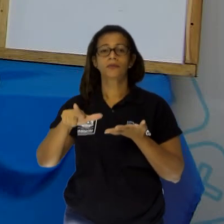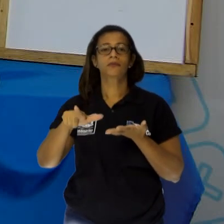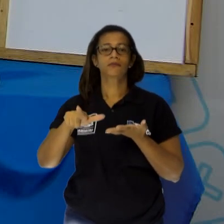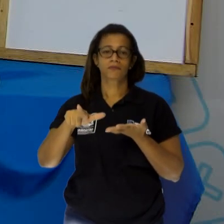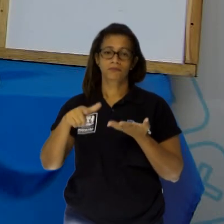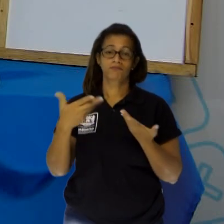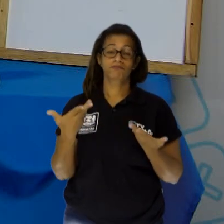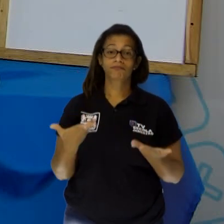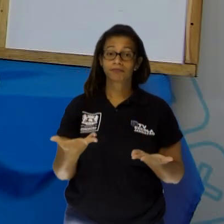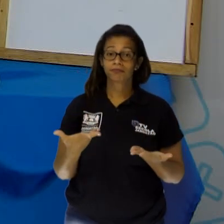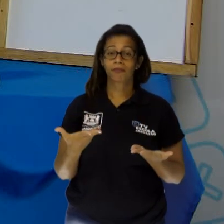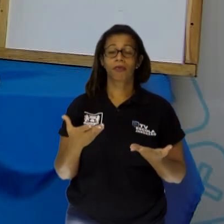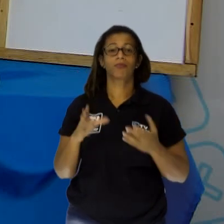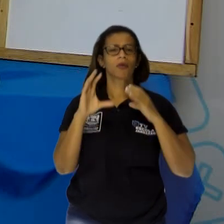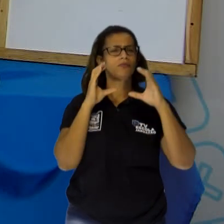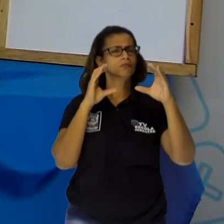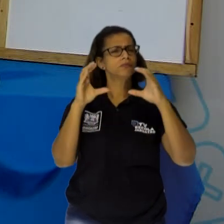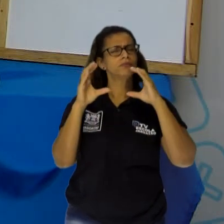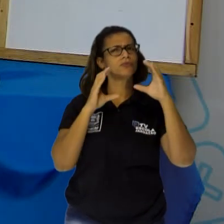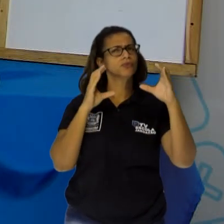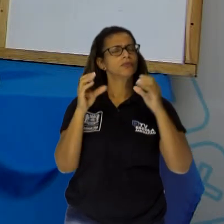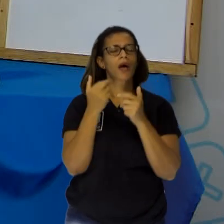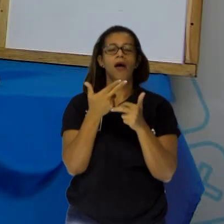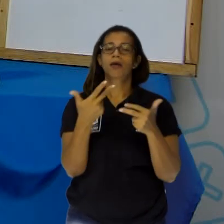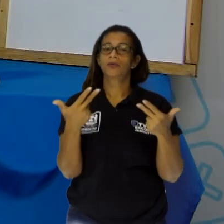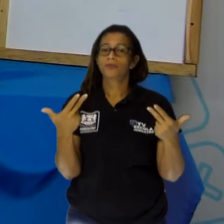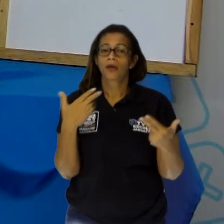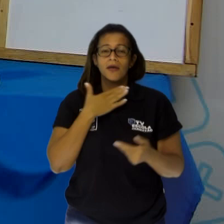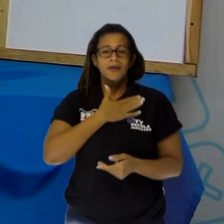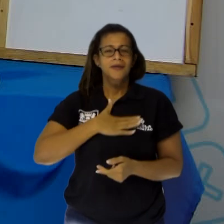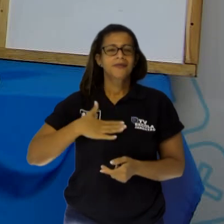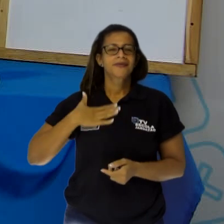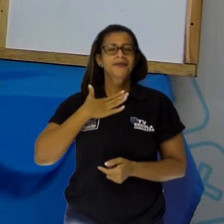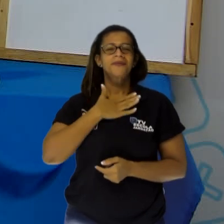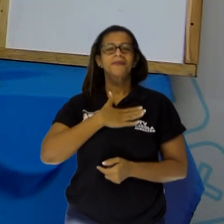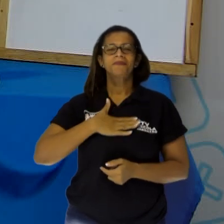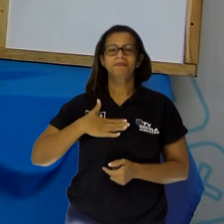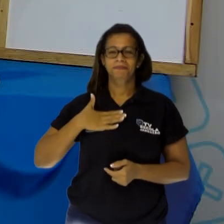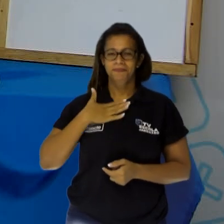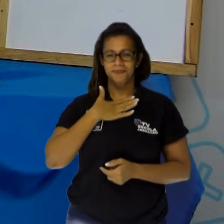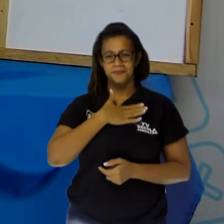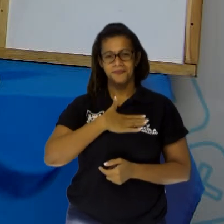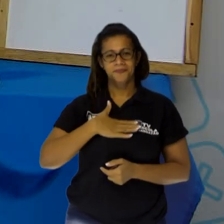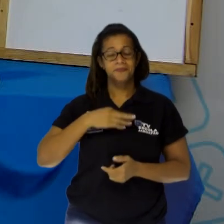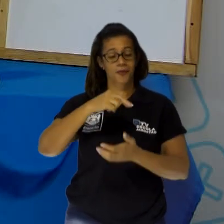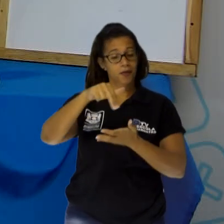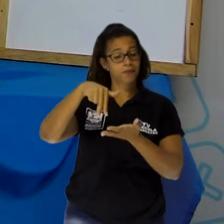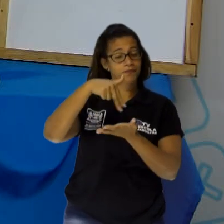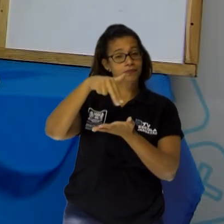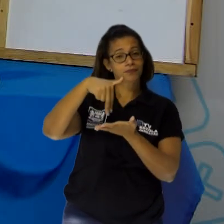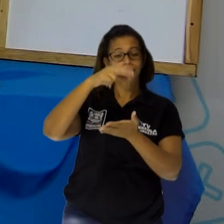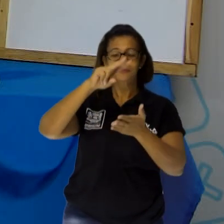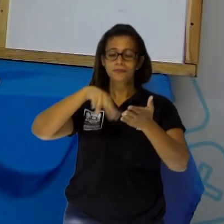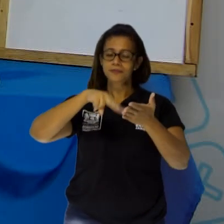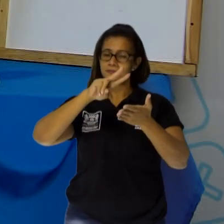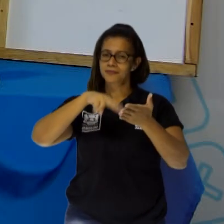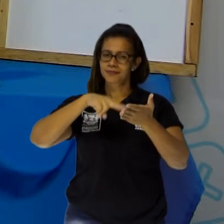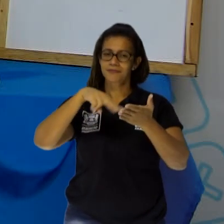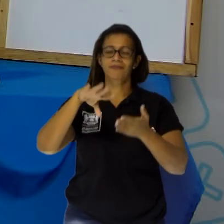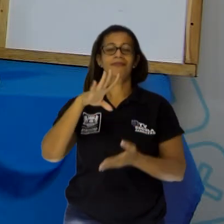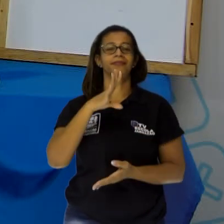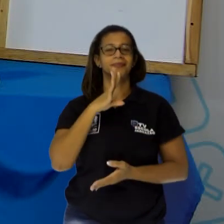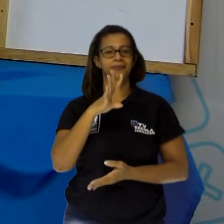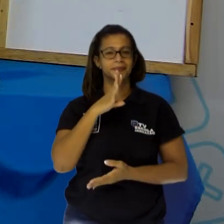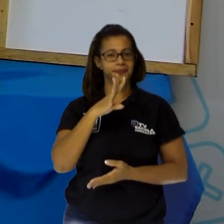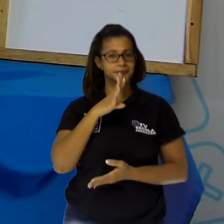música, falando em coisas que a gente gosta de ver, de dançar, de ler, de conhecer. Eu